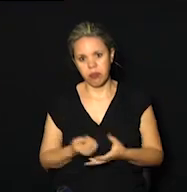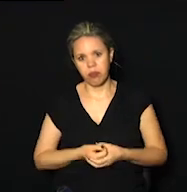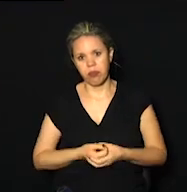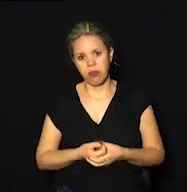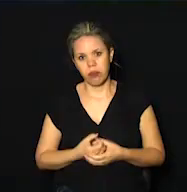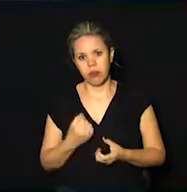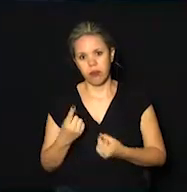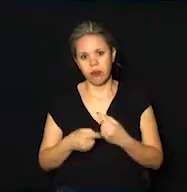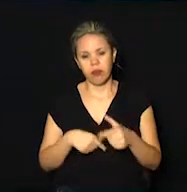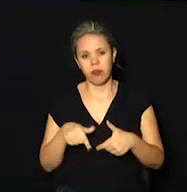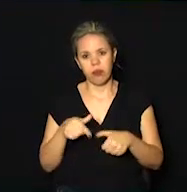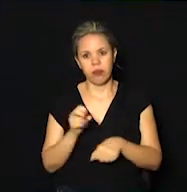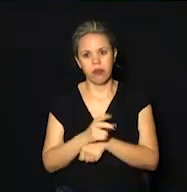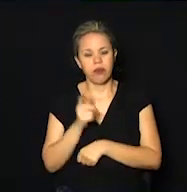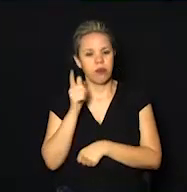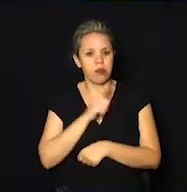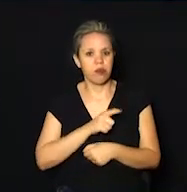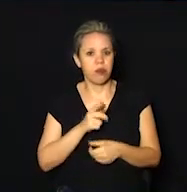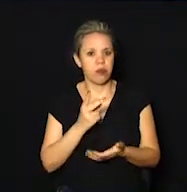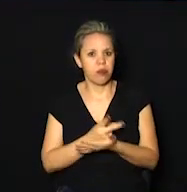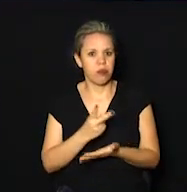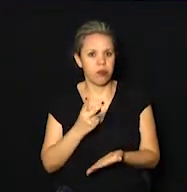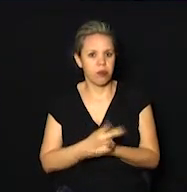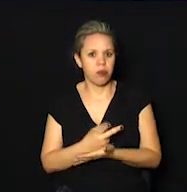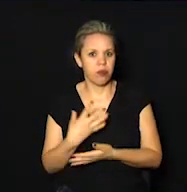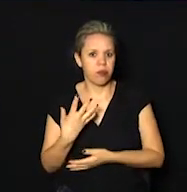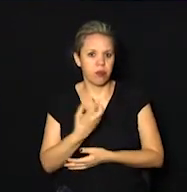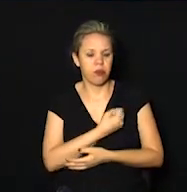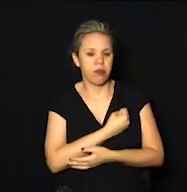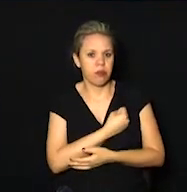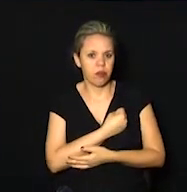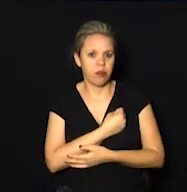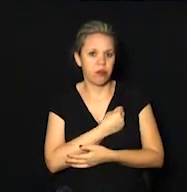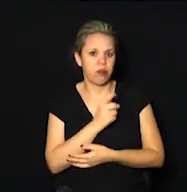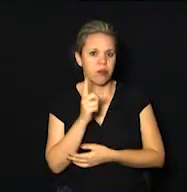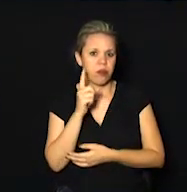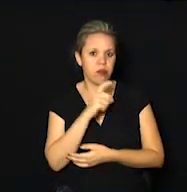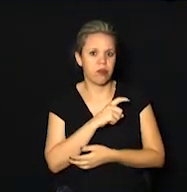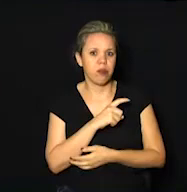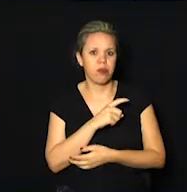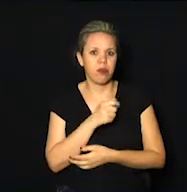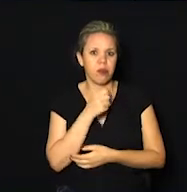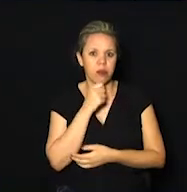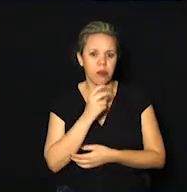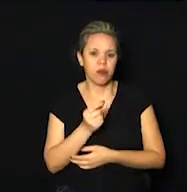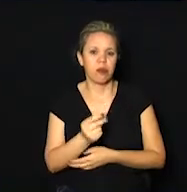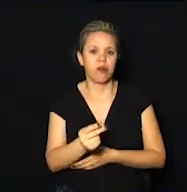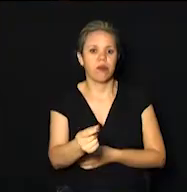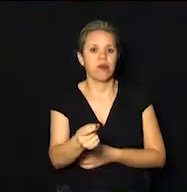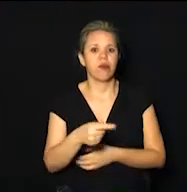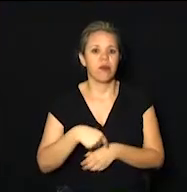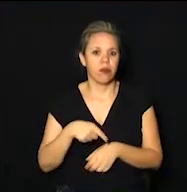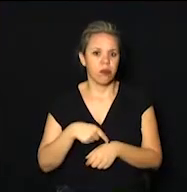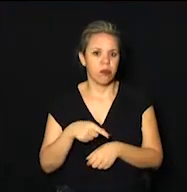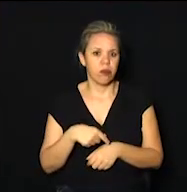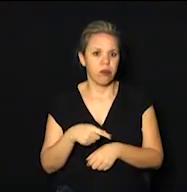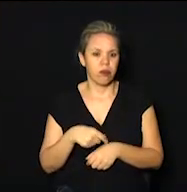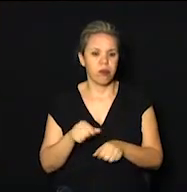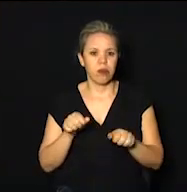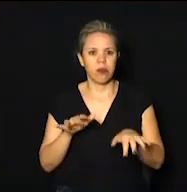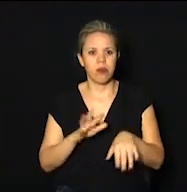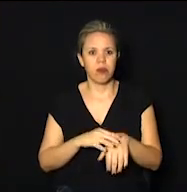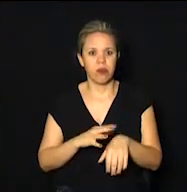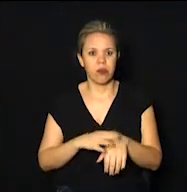empregos conseguiram se salvarem, mas é uma situação ainda que vai perdurar por um tempo, porque a pandemia